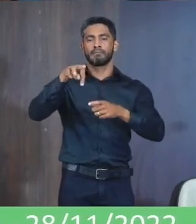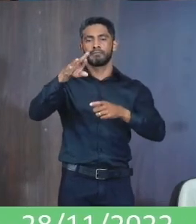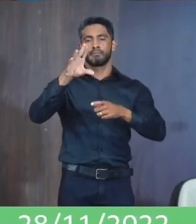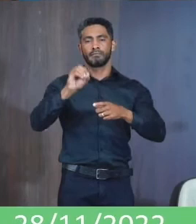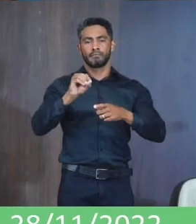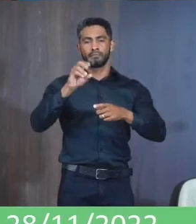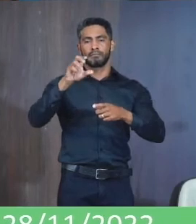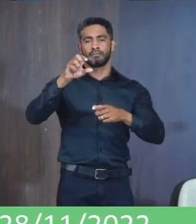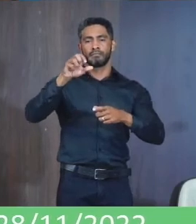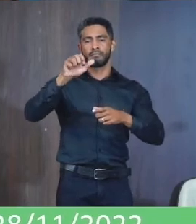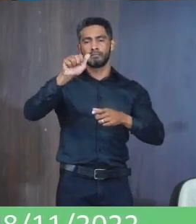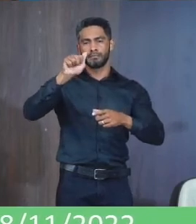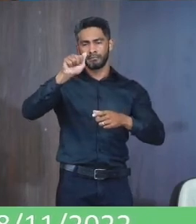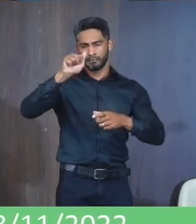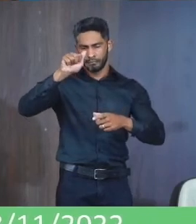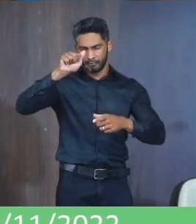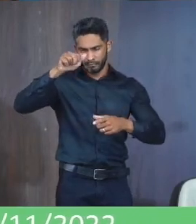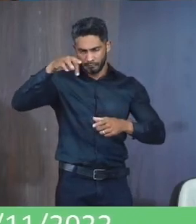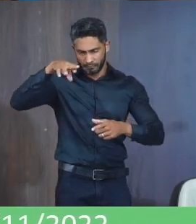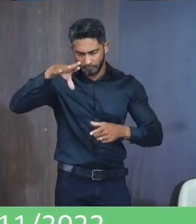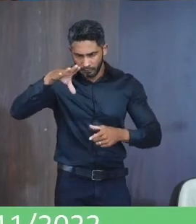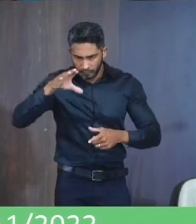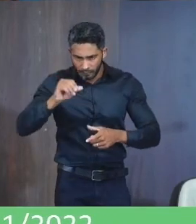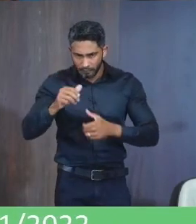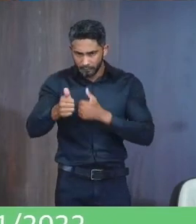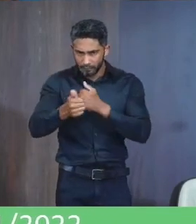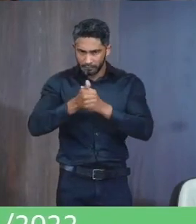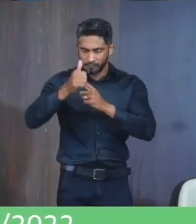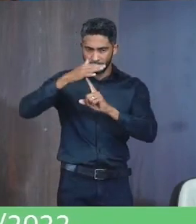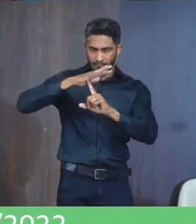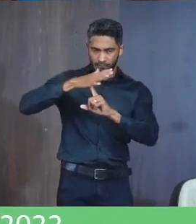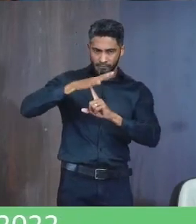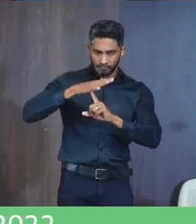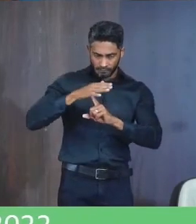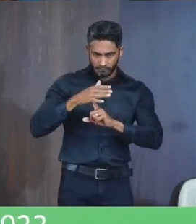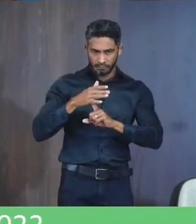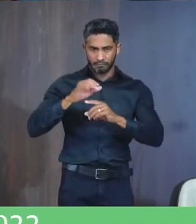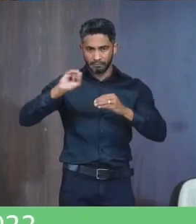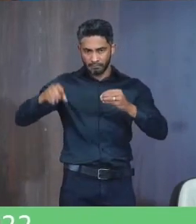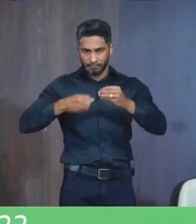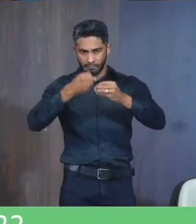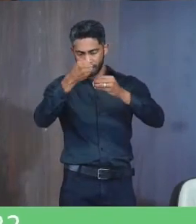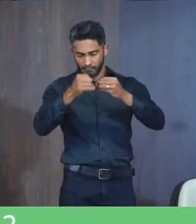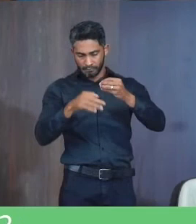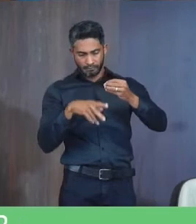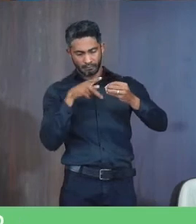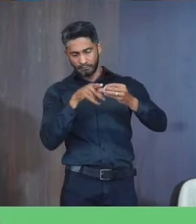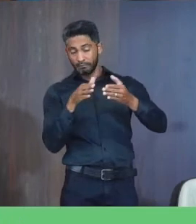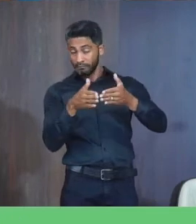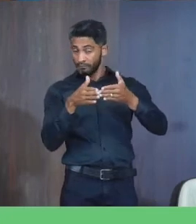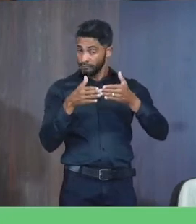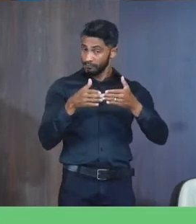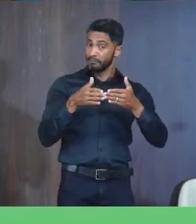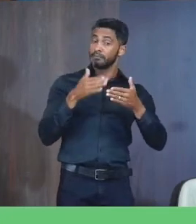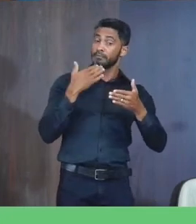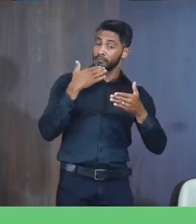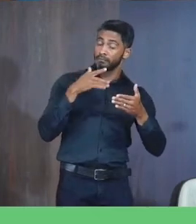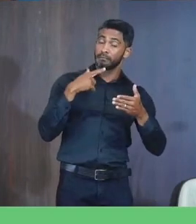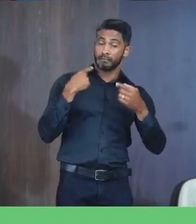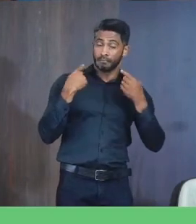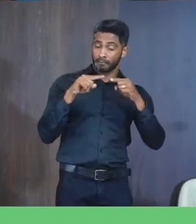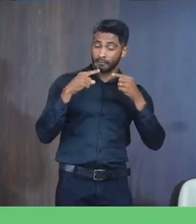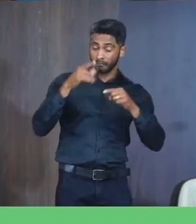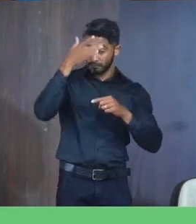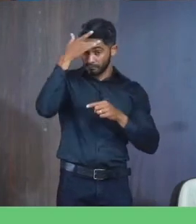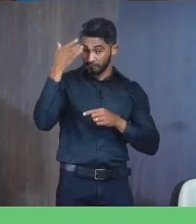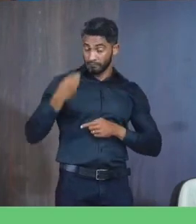Próximo A praça Mestra Maria José Silva A justificativa Para a tal solicitação É a constante Reclamação Por parte